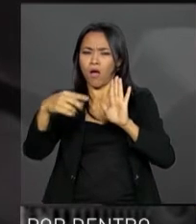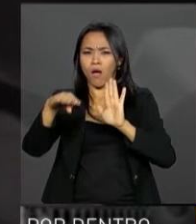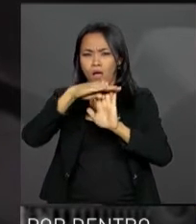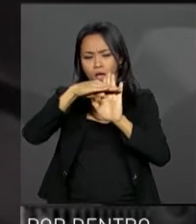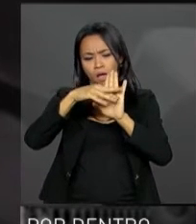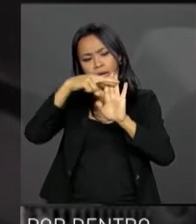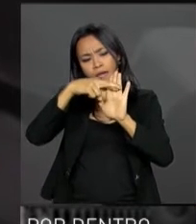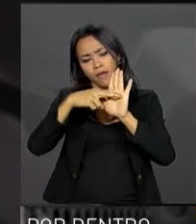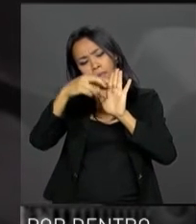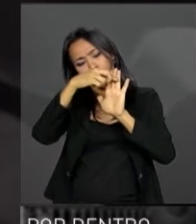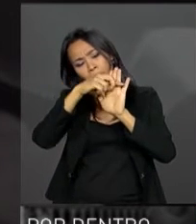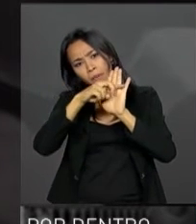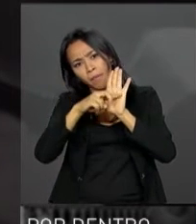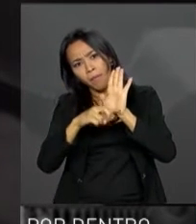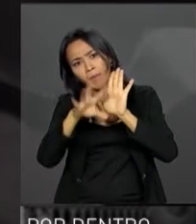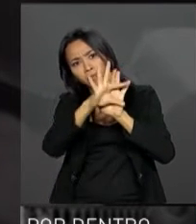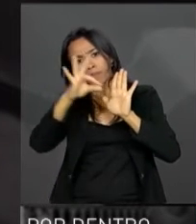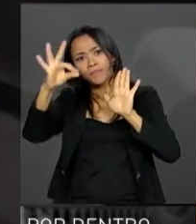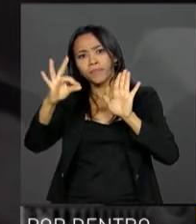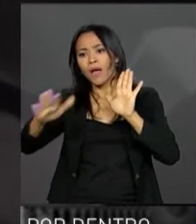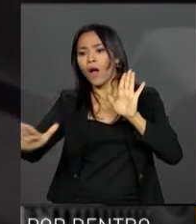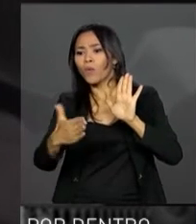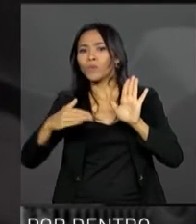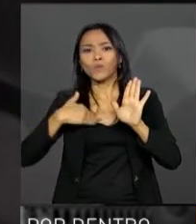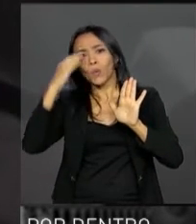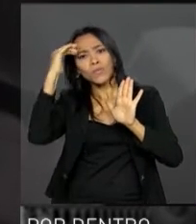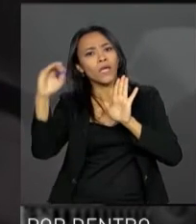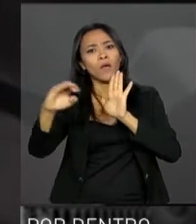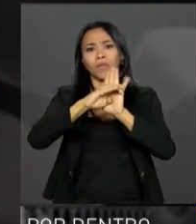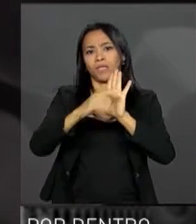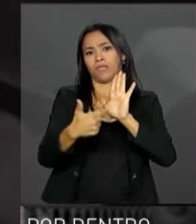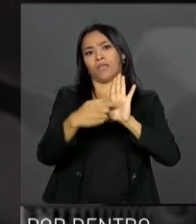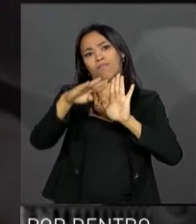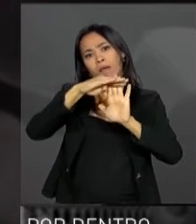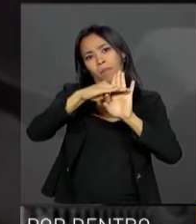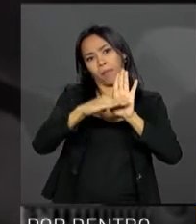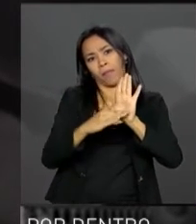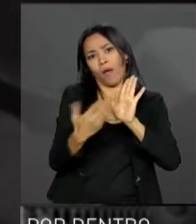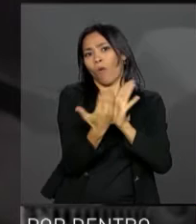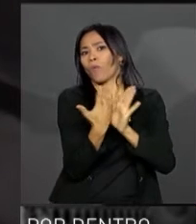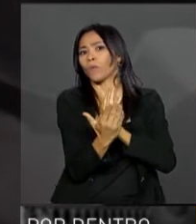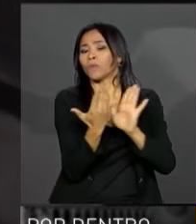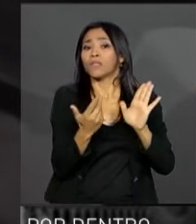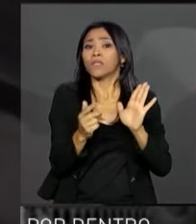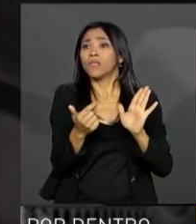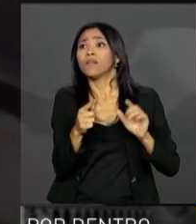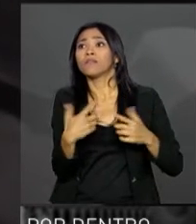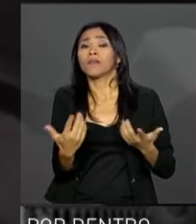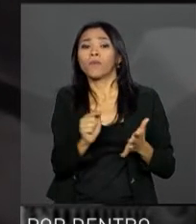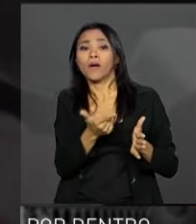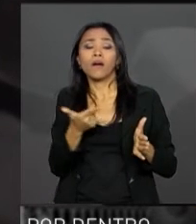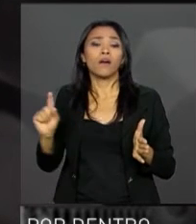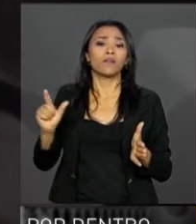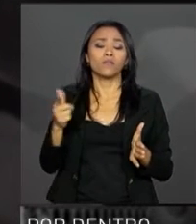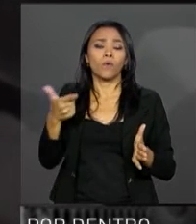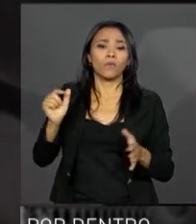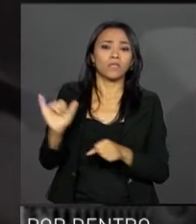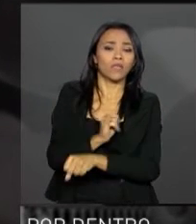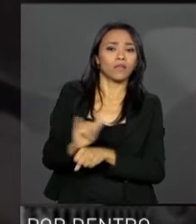agricultores não conseguem cumprir essas cláusulas e até então não se tinha um instrumento para